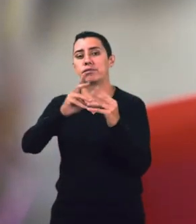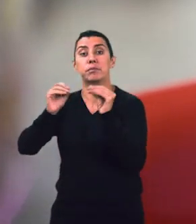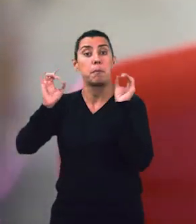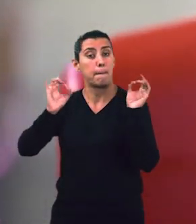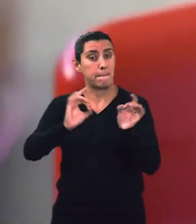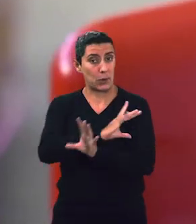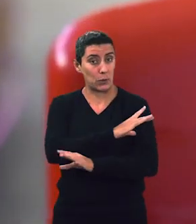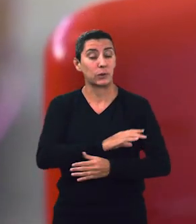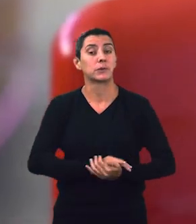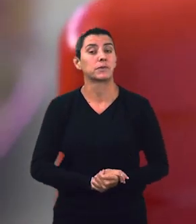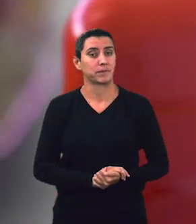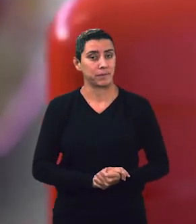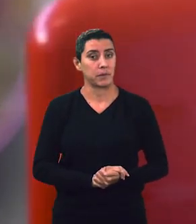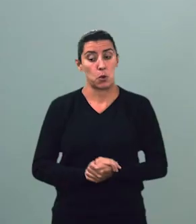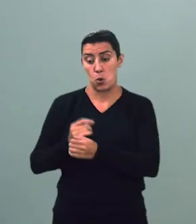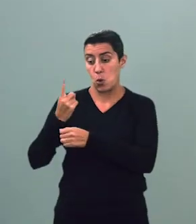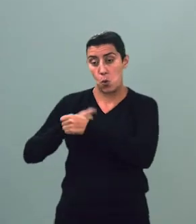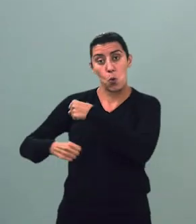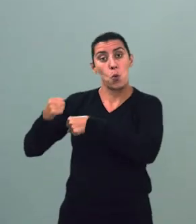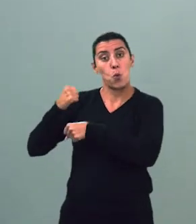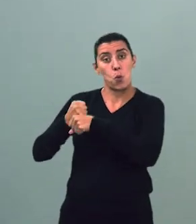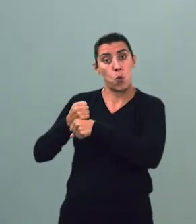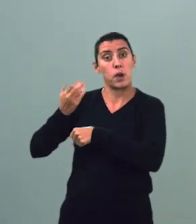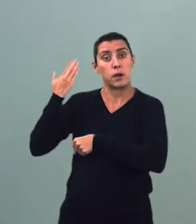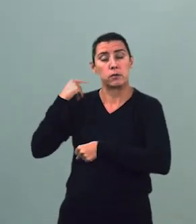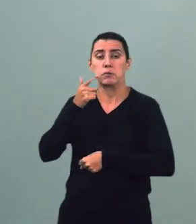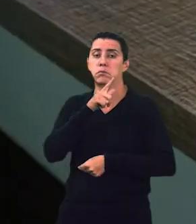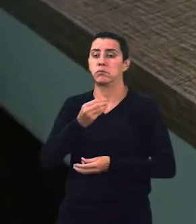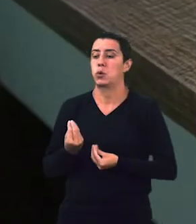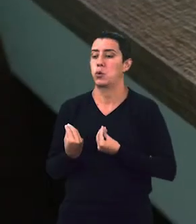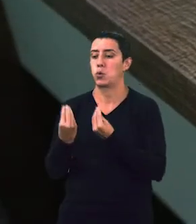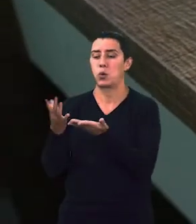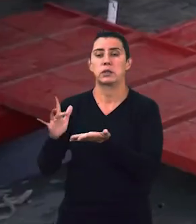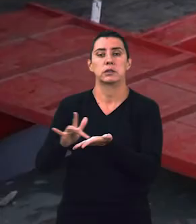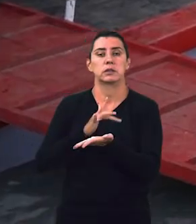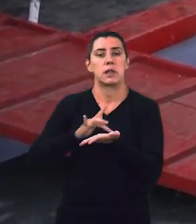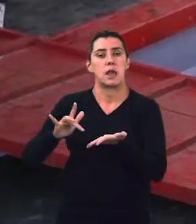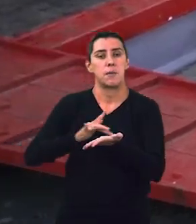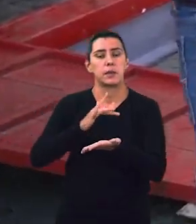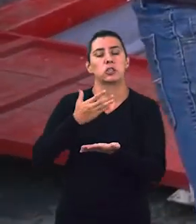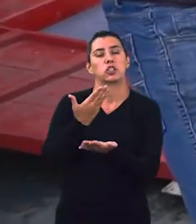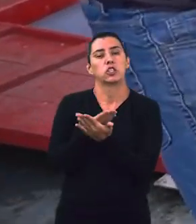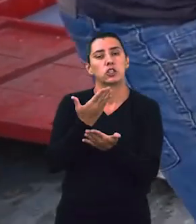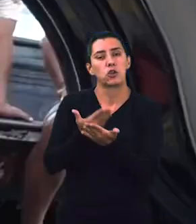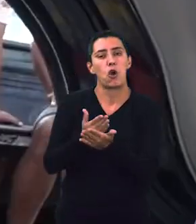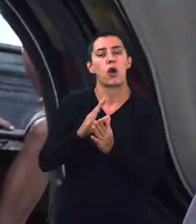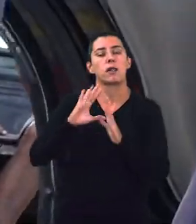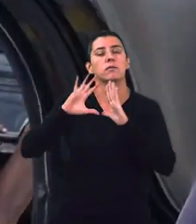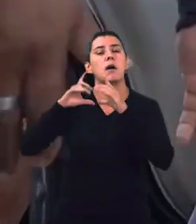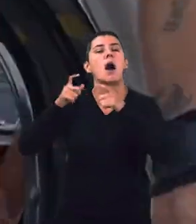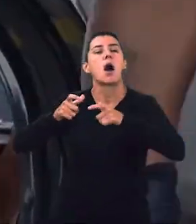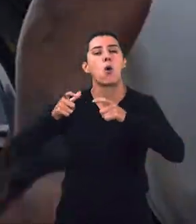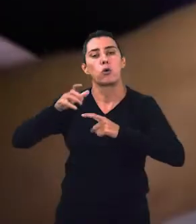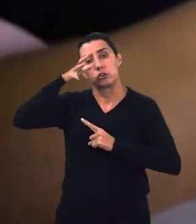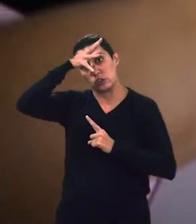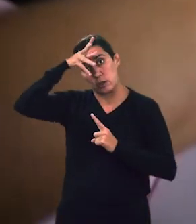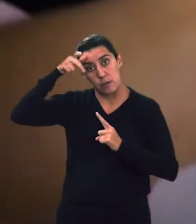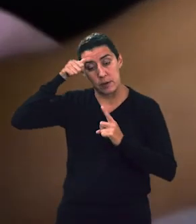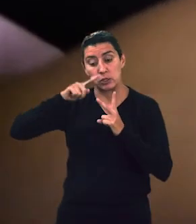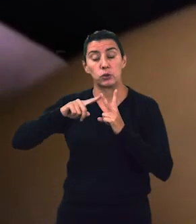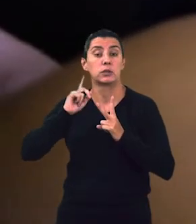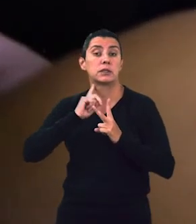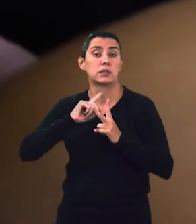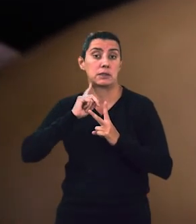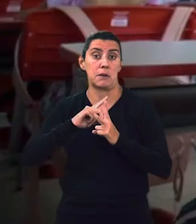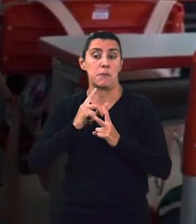Ainda no ano passado, a Huawei doou tablets para comunidades escolares no Amazonas e Minas Gerais, beneficiando centenas de